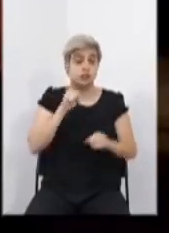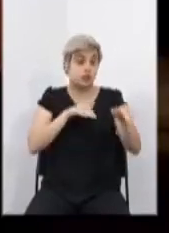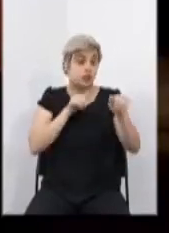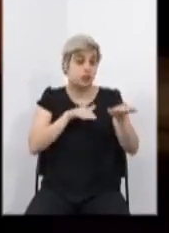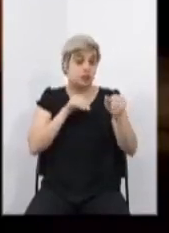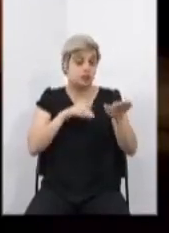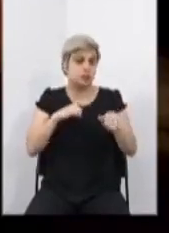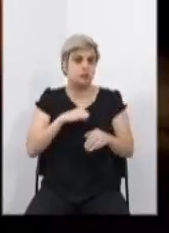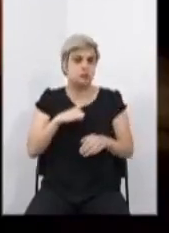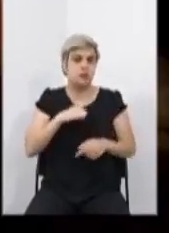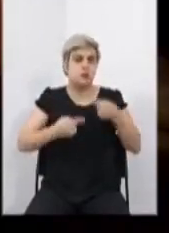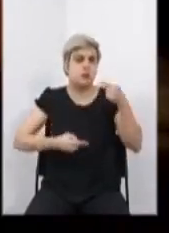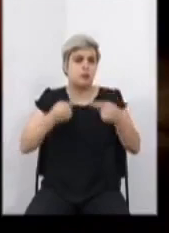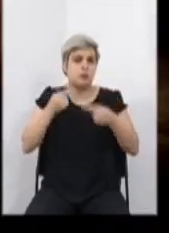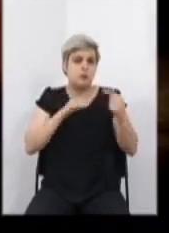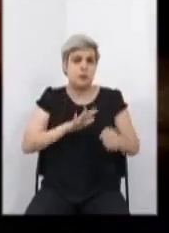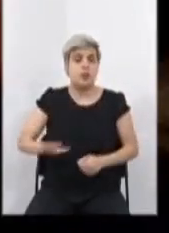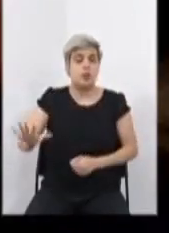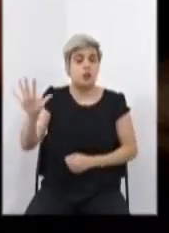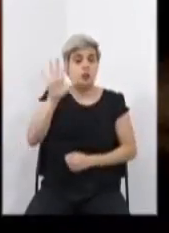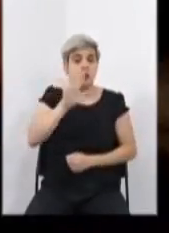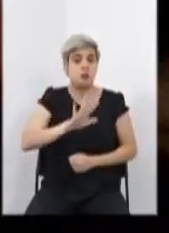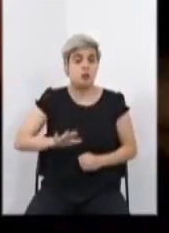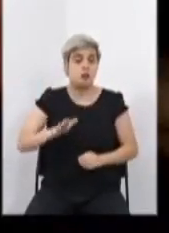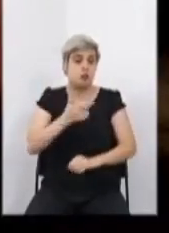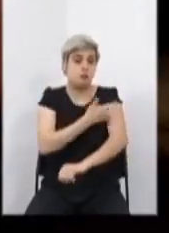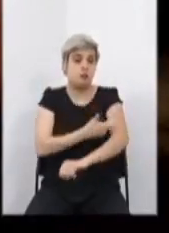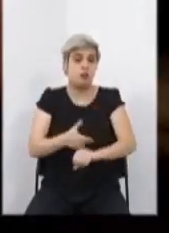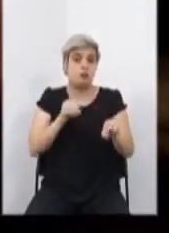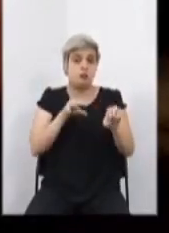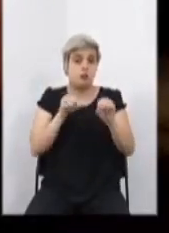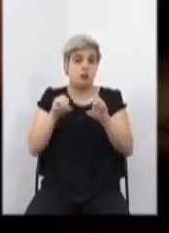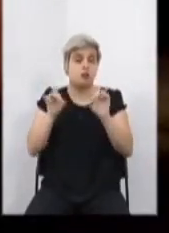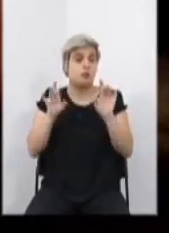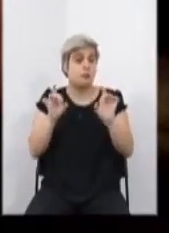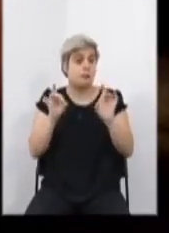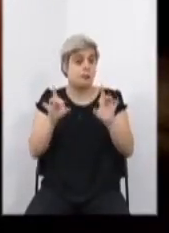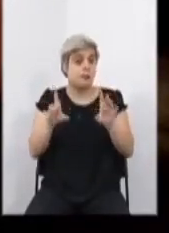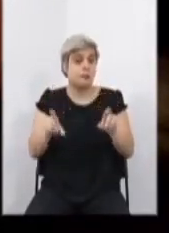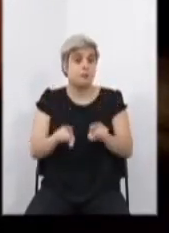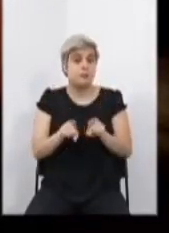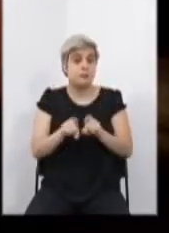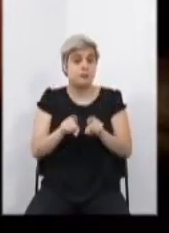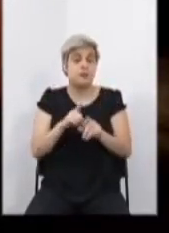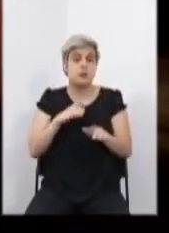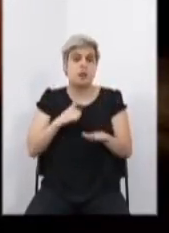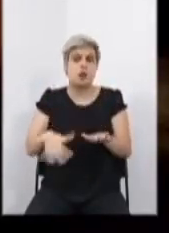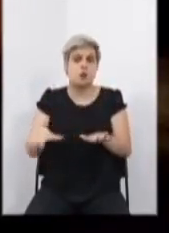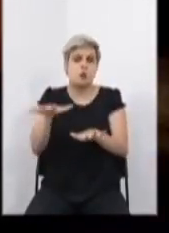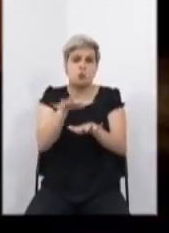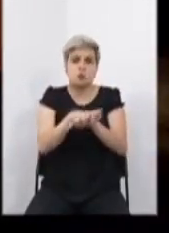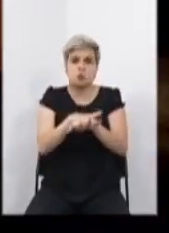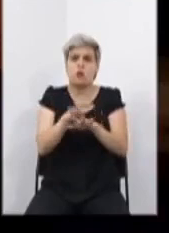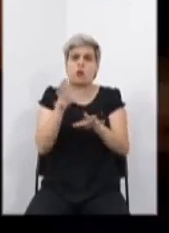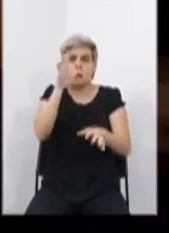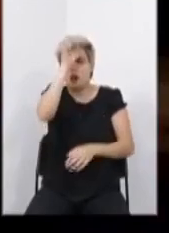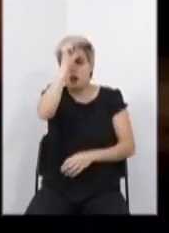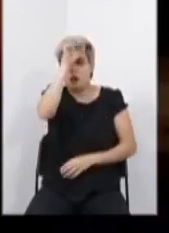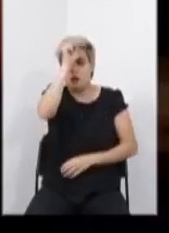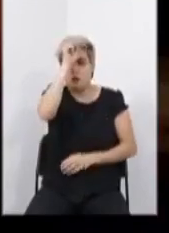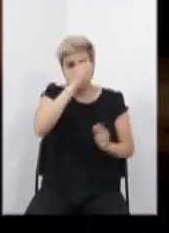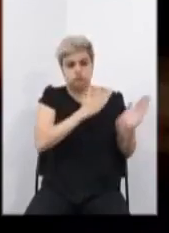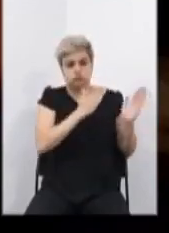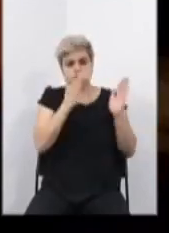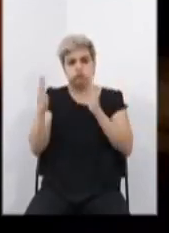institui a política nacional de educação especial, equitativa, inclusiva e com aprendizado ao